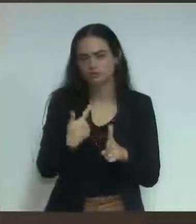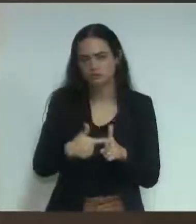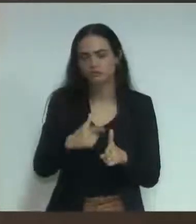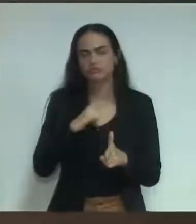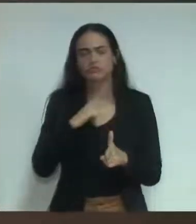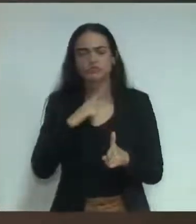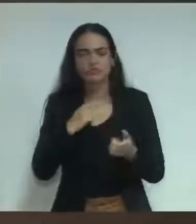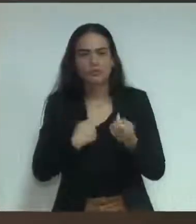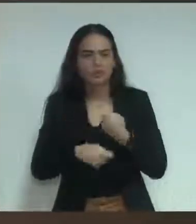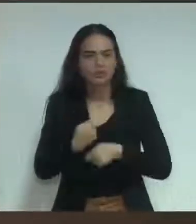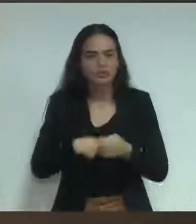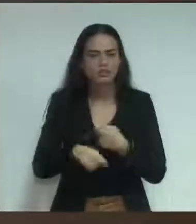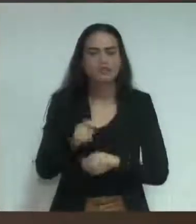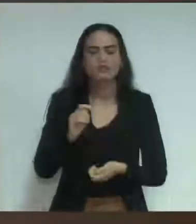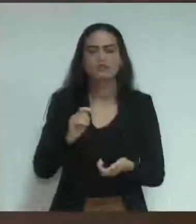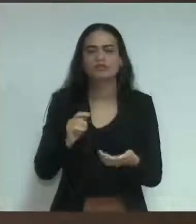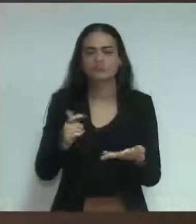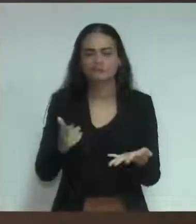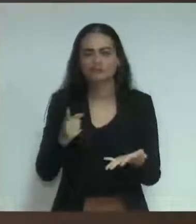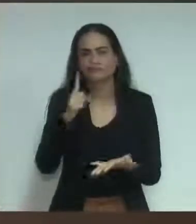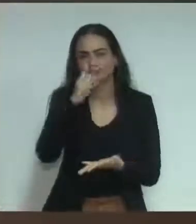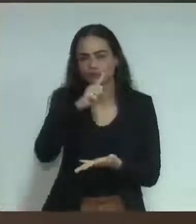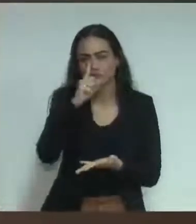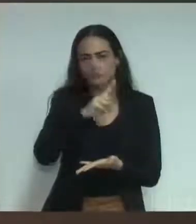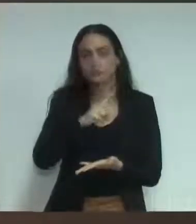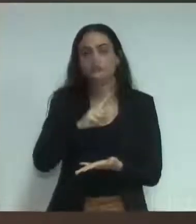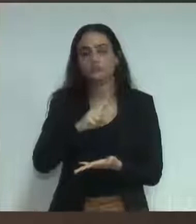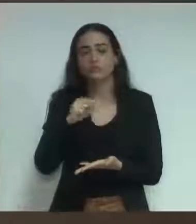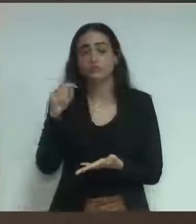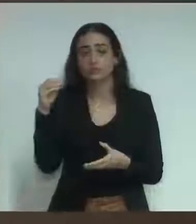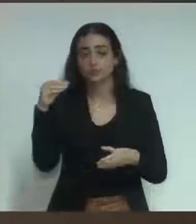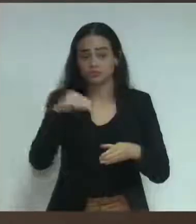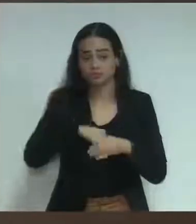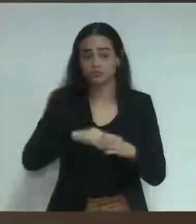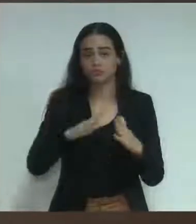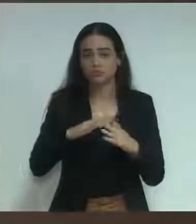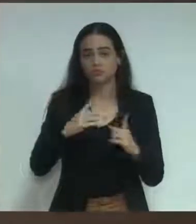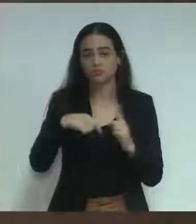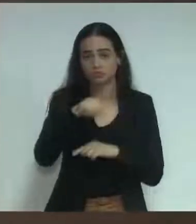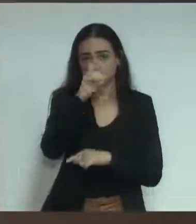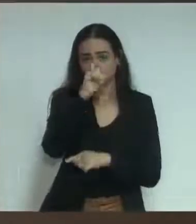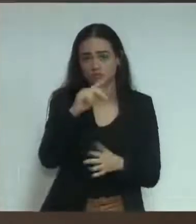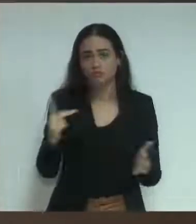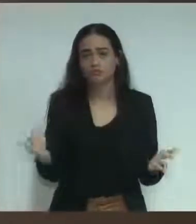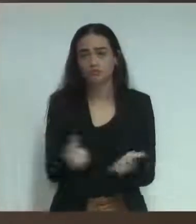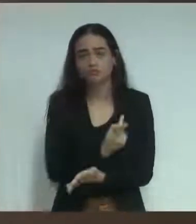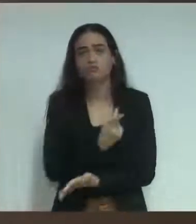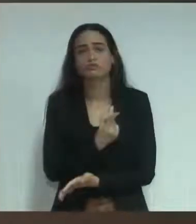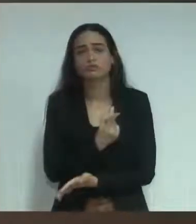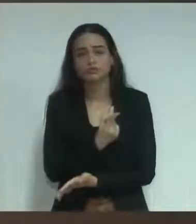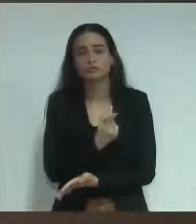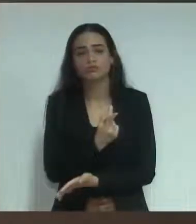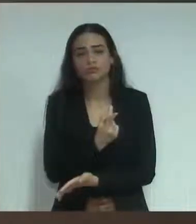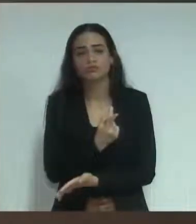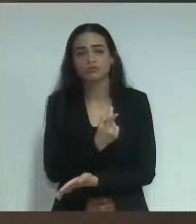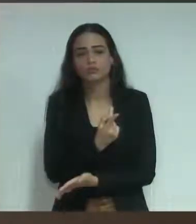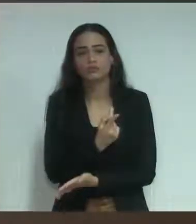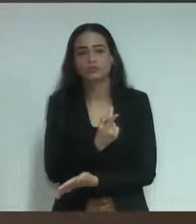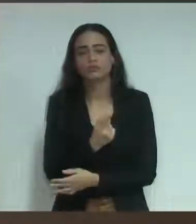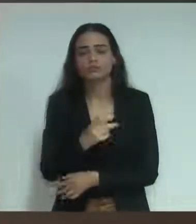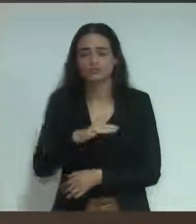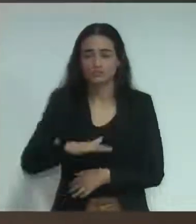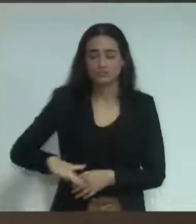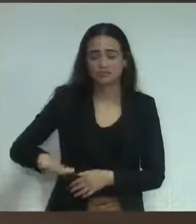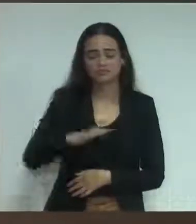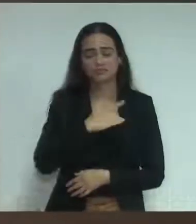gerenciais, organizacionais, o que se foi feito acabou tendo um custo muito alto para a cidade, para a área da saúde,